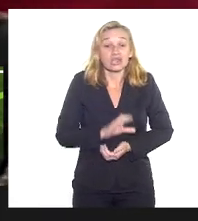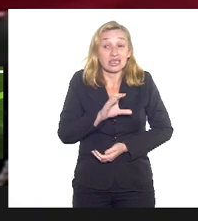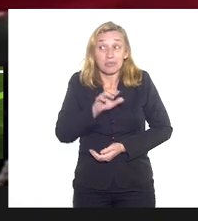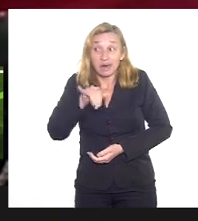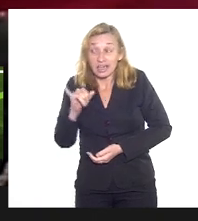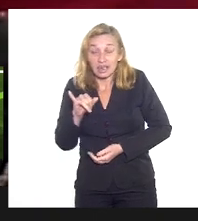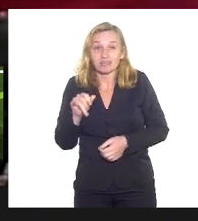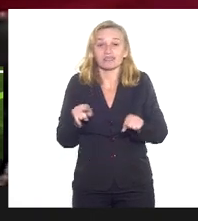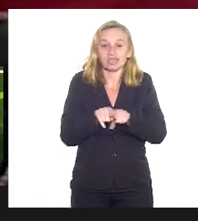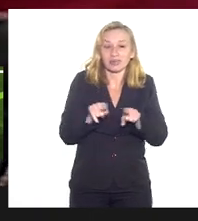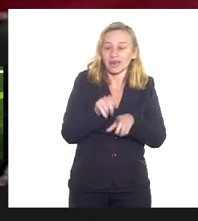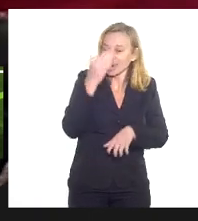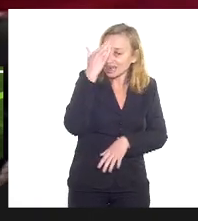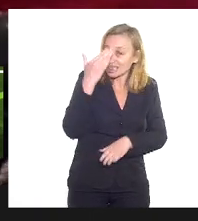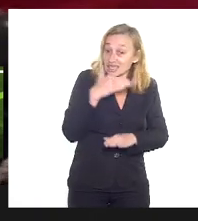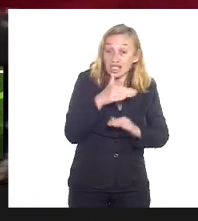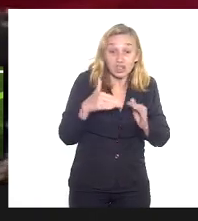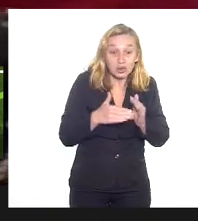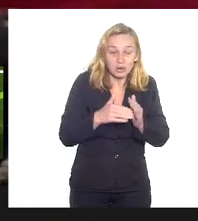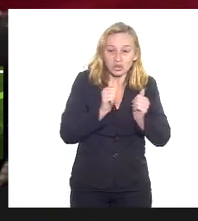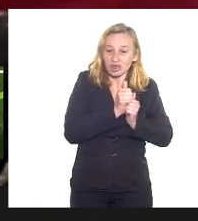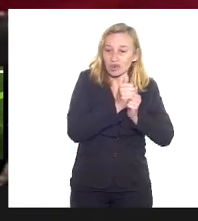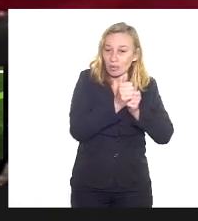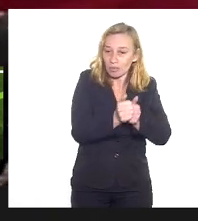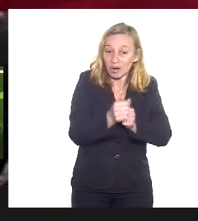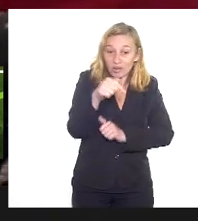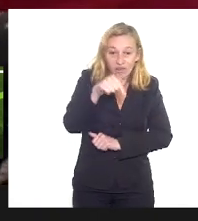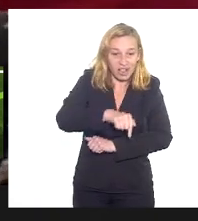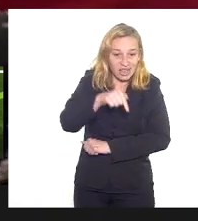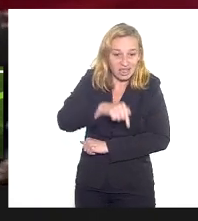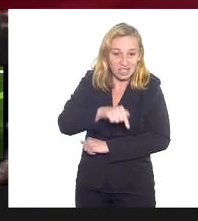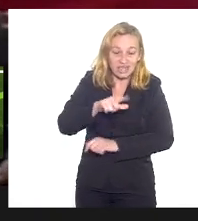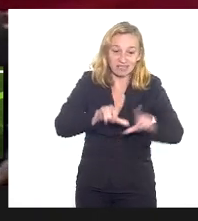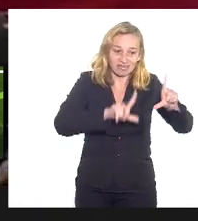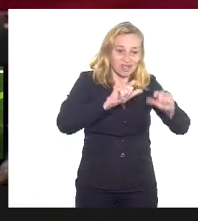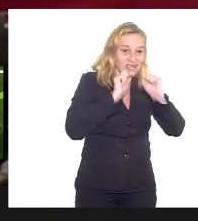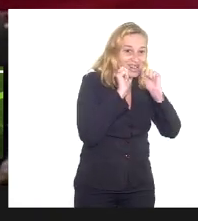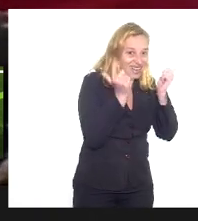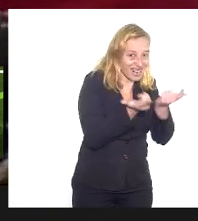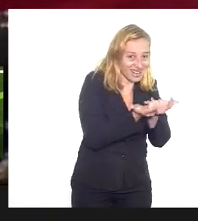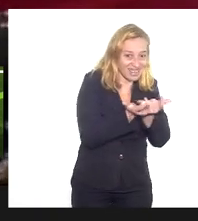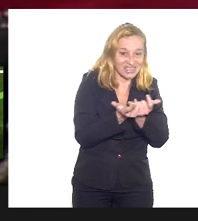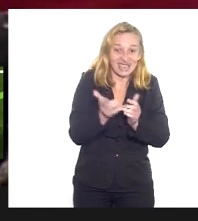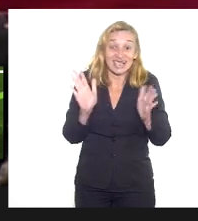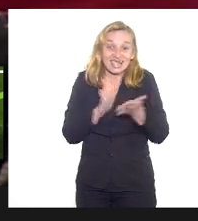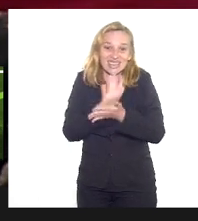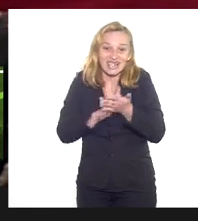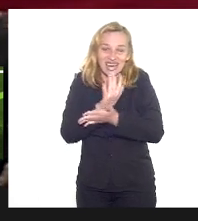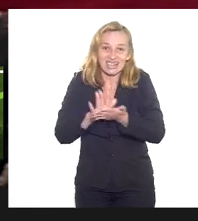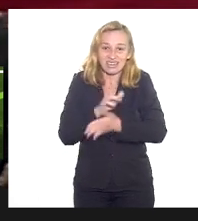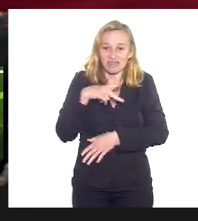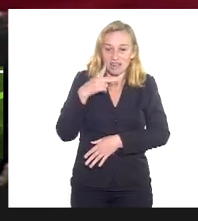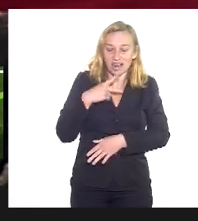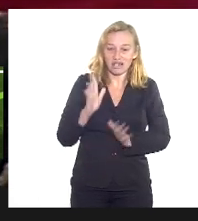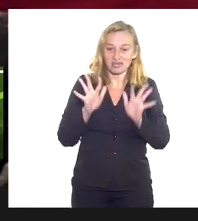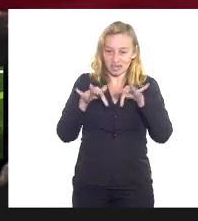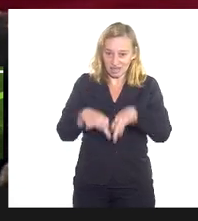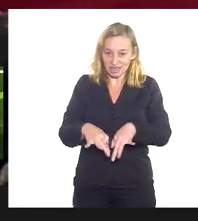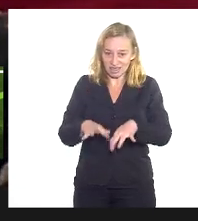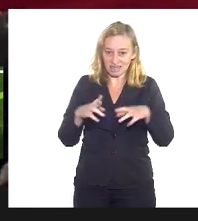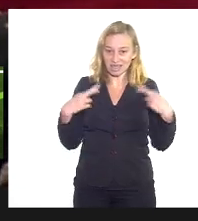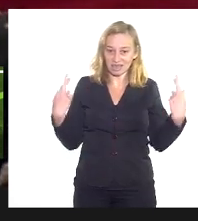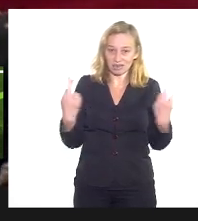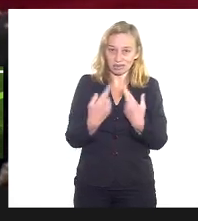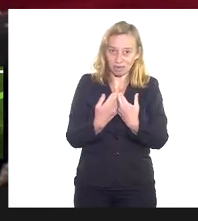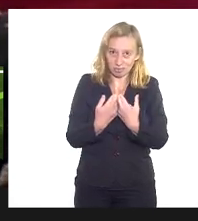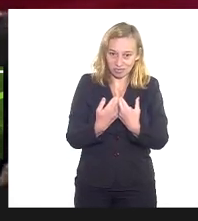e agradecer a todos aqueles que nos acompanham aqui pela TV Alerj nada mais havendo a tratar declaro encerrada a